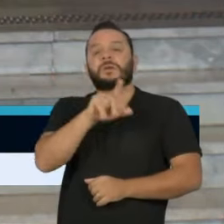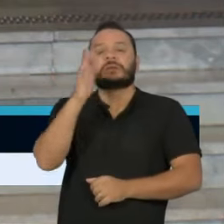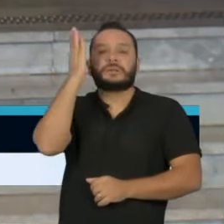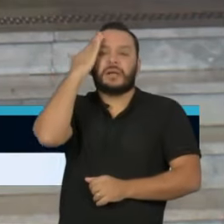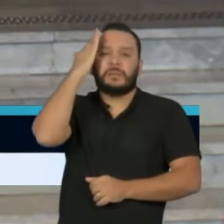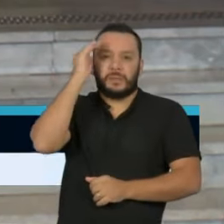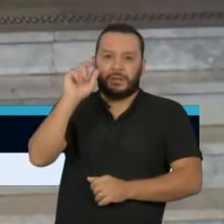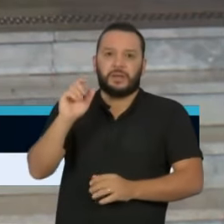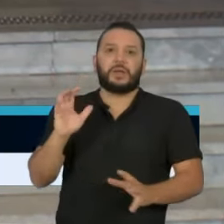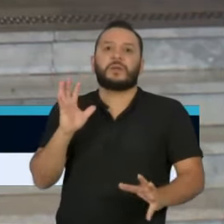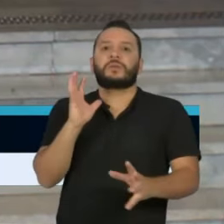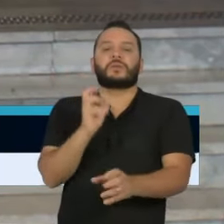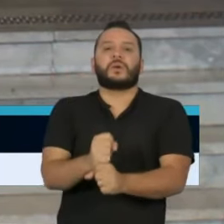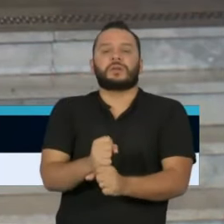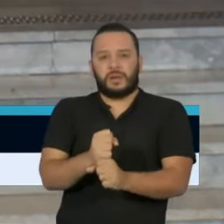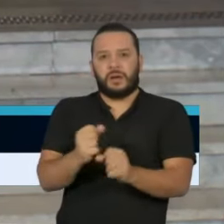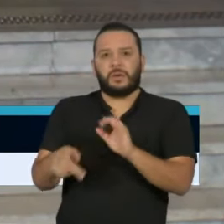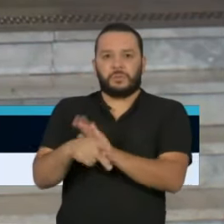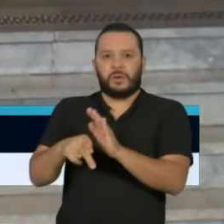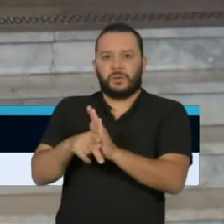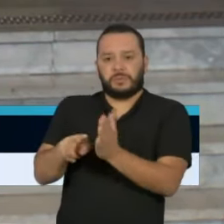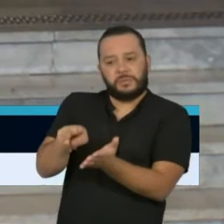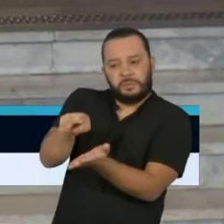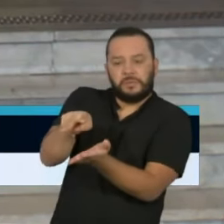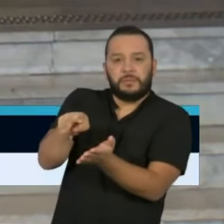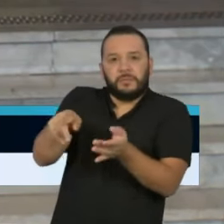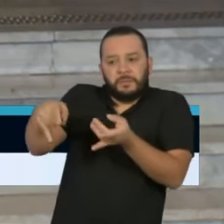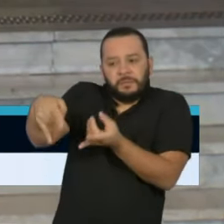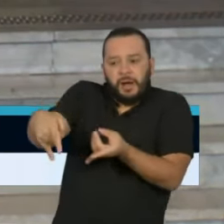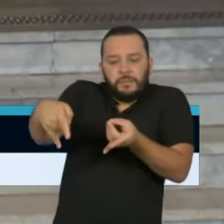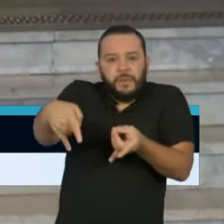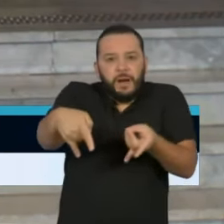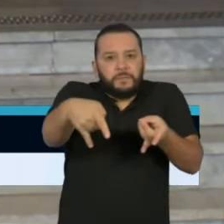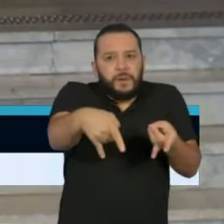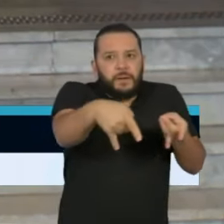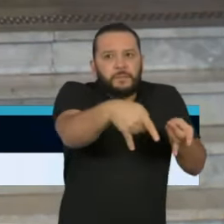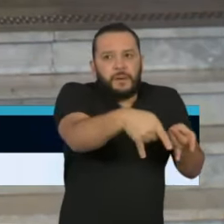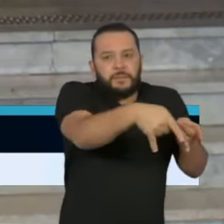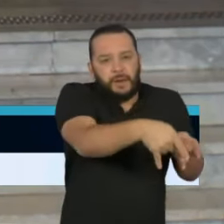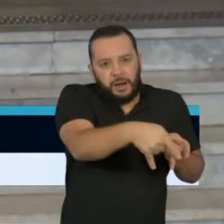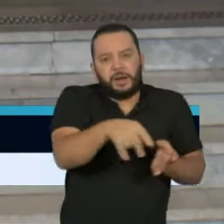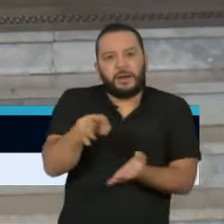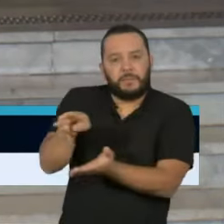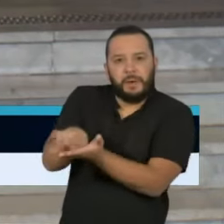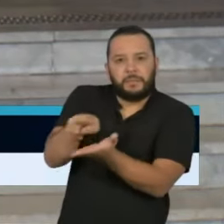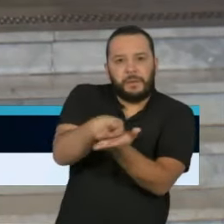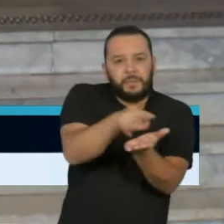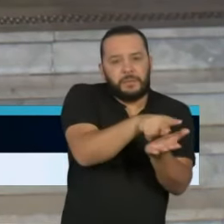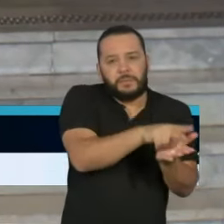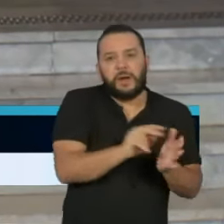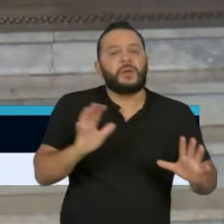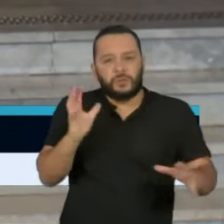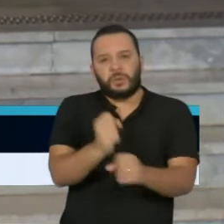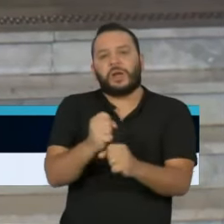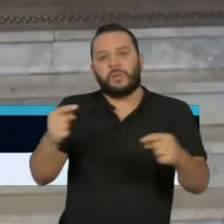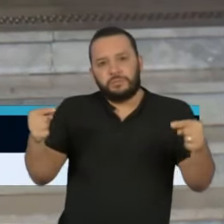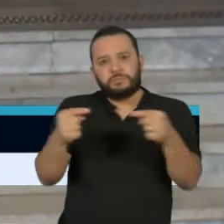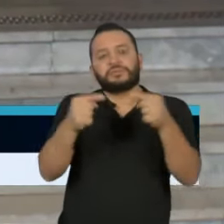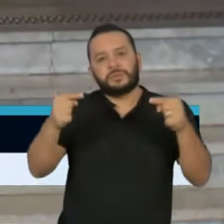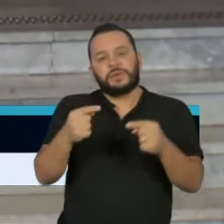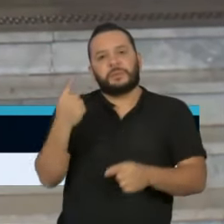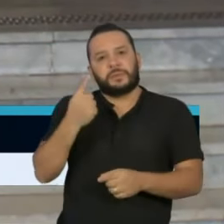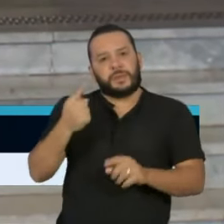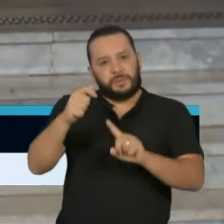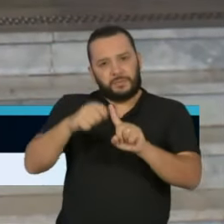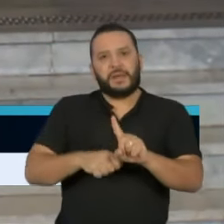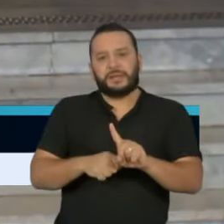o número de leitos que seriam necessários, o número de leitos adicionais, para o primeiro mês da pandemia. Então, não tem